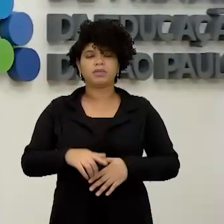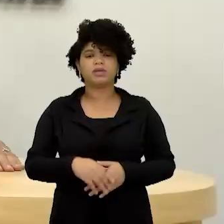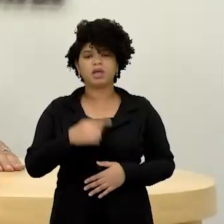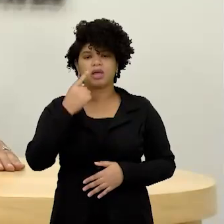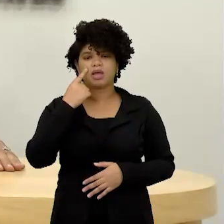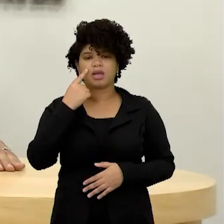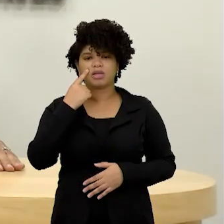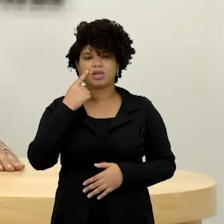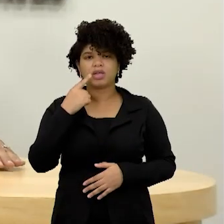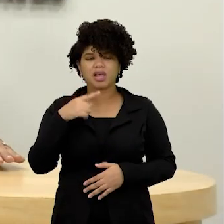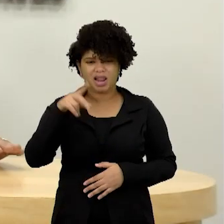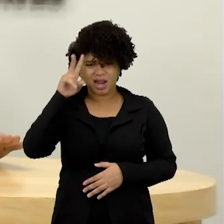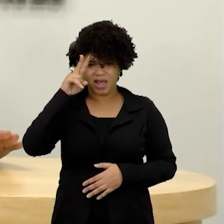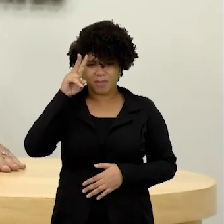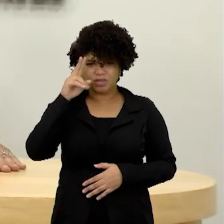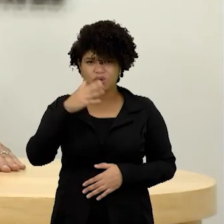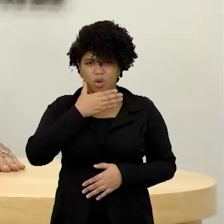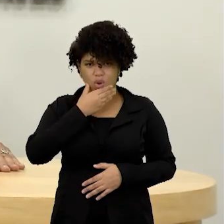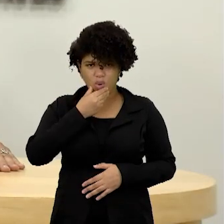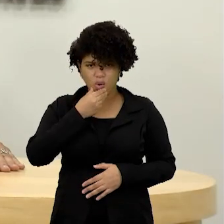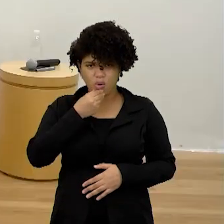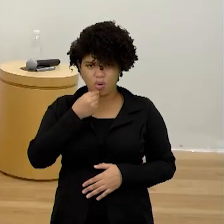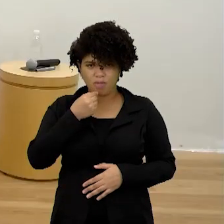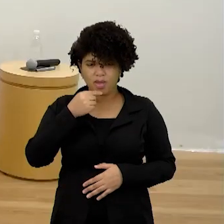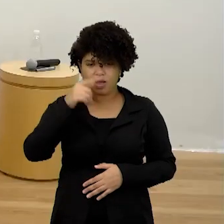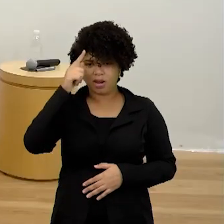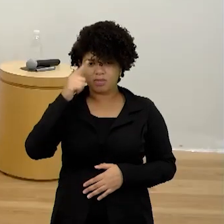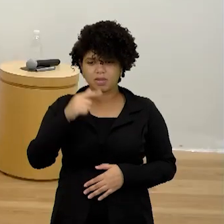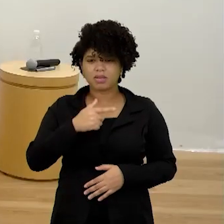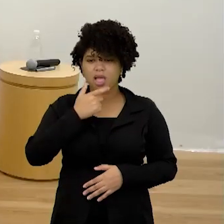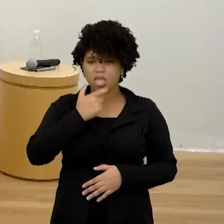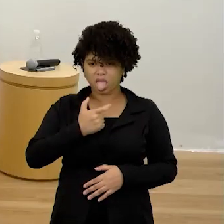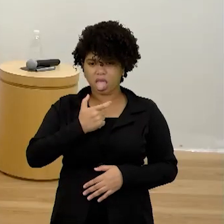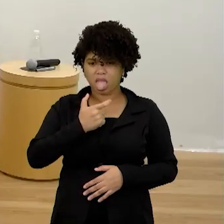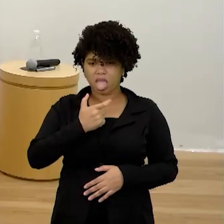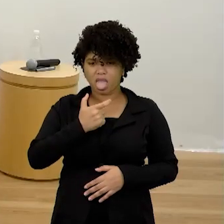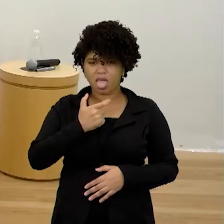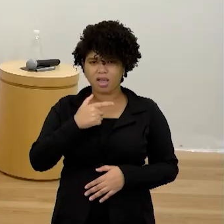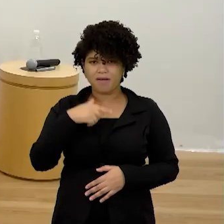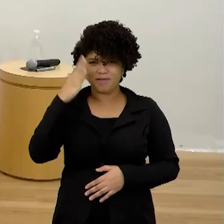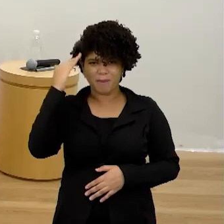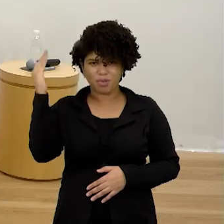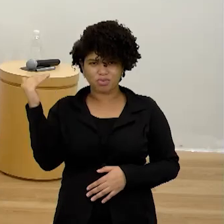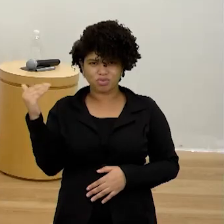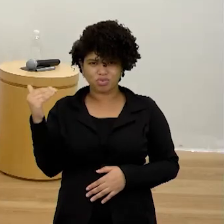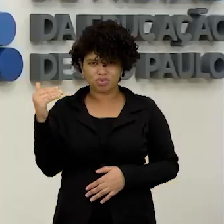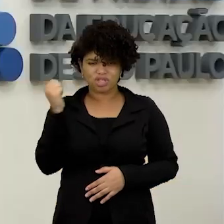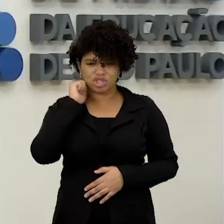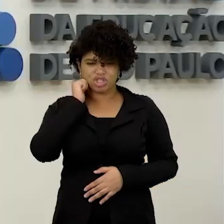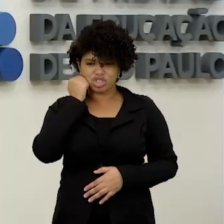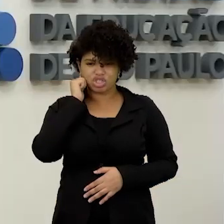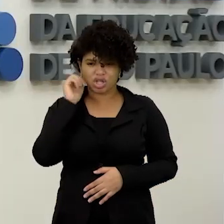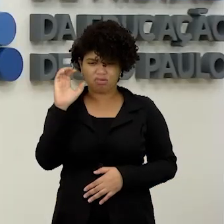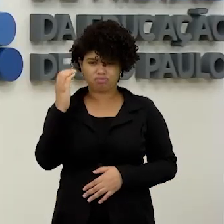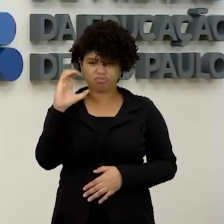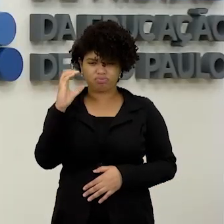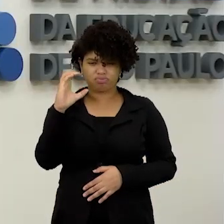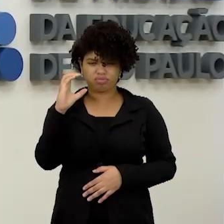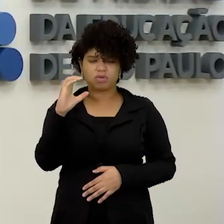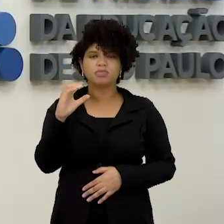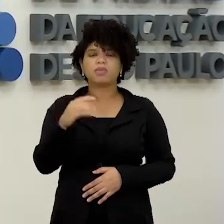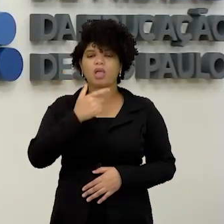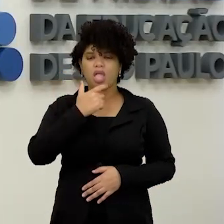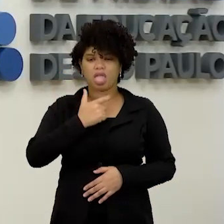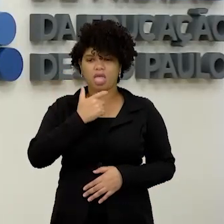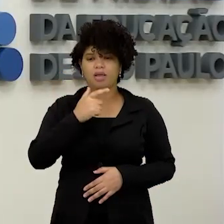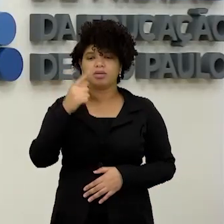Einstein? Meu amigo. Seu amigo, Alemão. Olha, vocês chamaram ele de alemão, né? Eu lembro disso. É um alemão, chega aí e tal. Muito bem. O Einstein